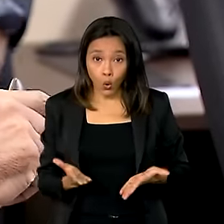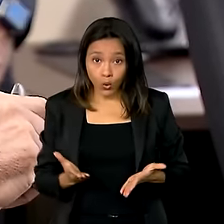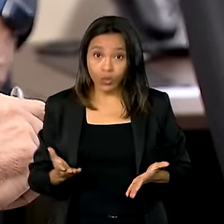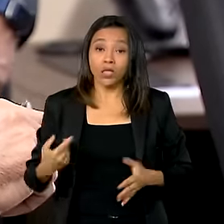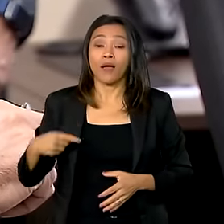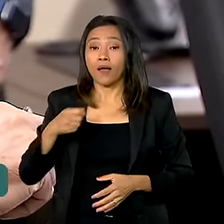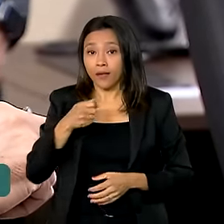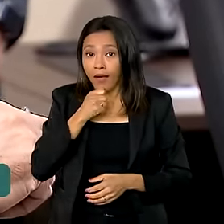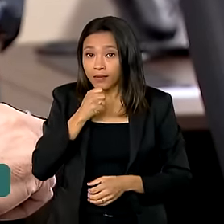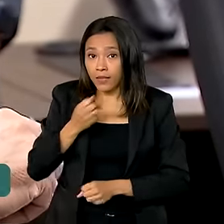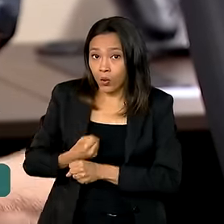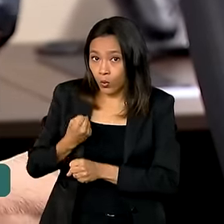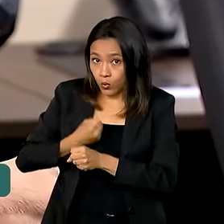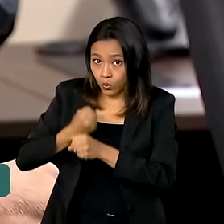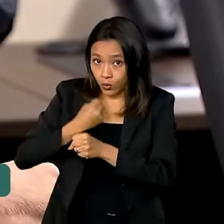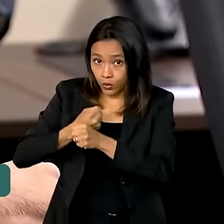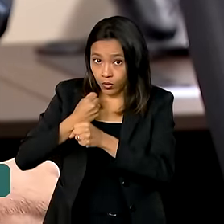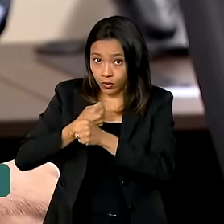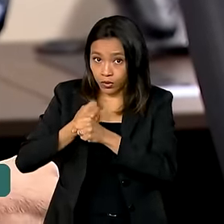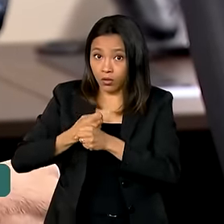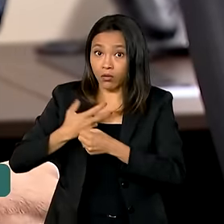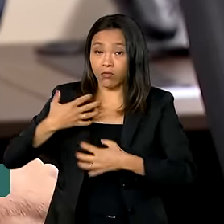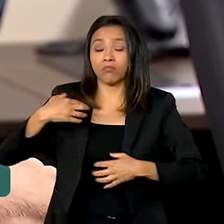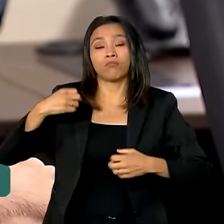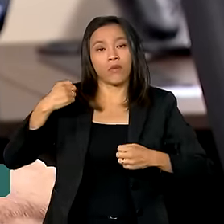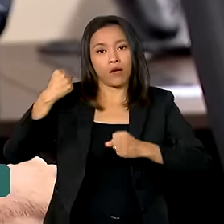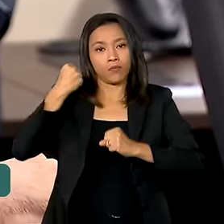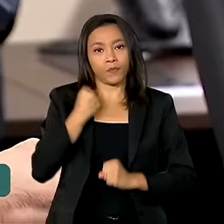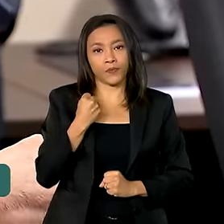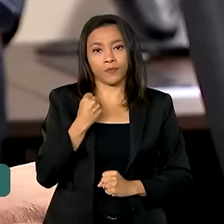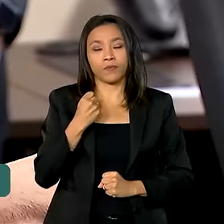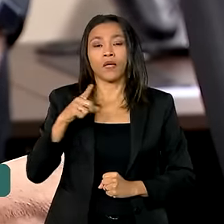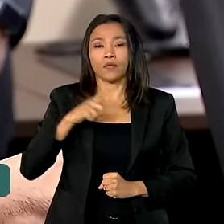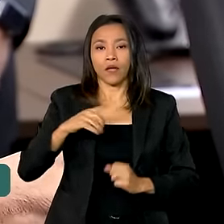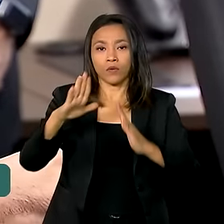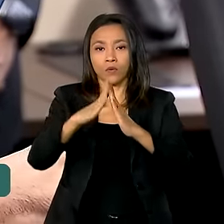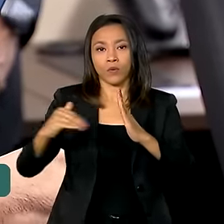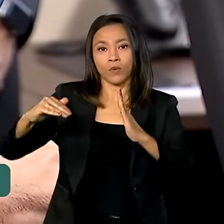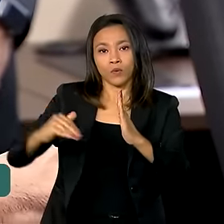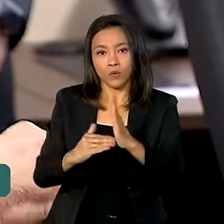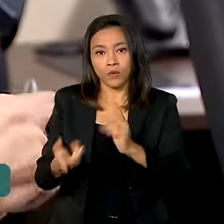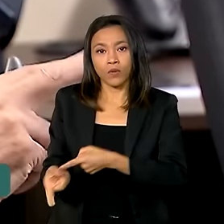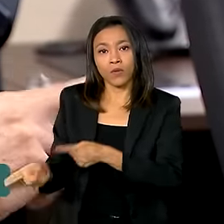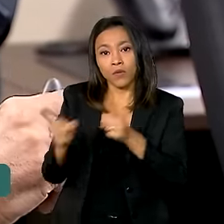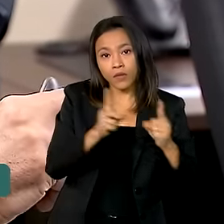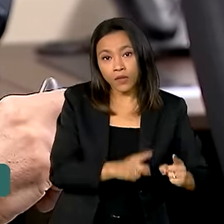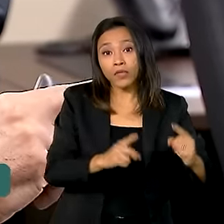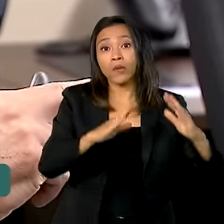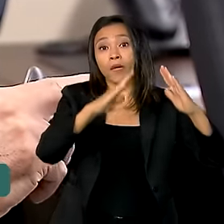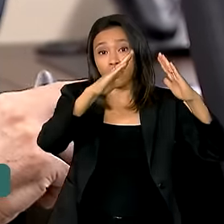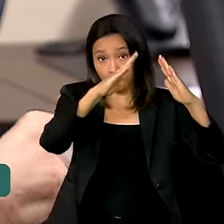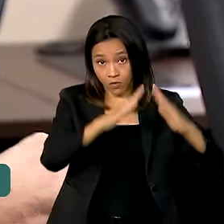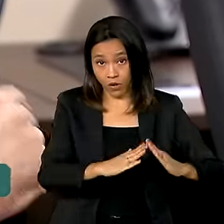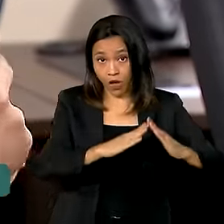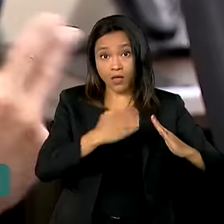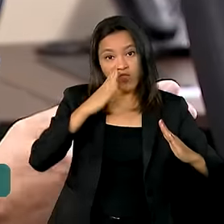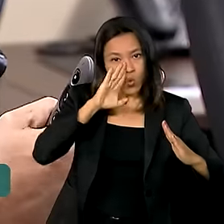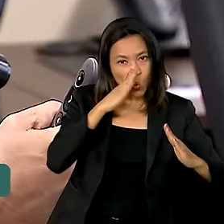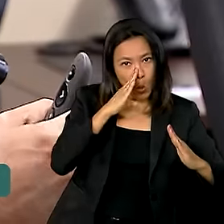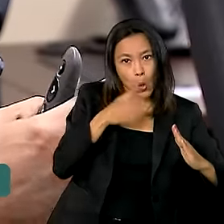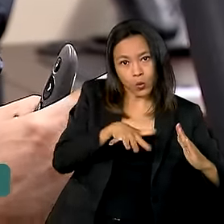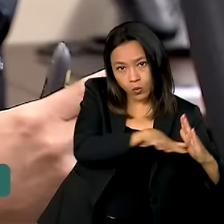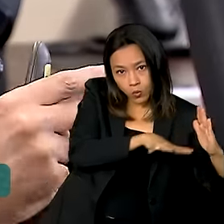construção estão no Palácio da Alvorada e na Igreja do Torque. Ao término dessas duas